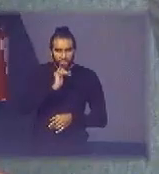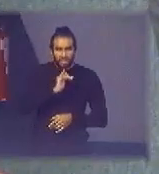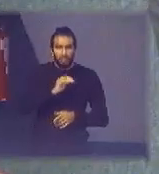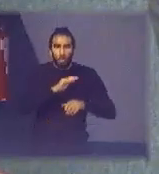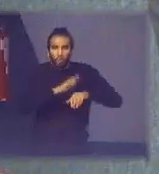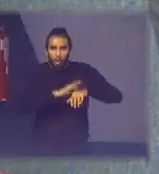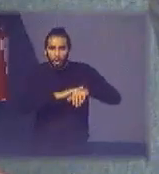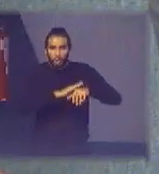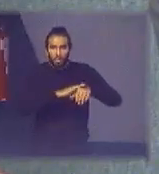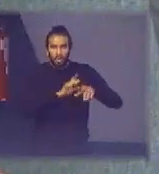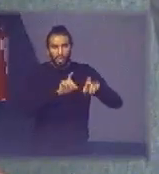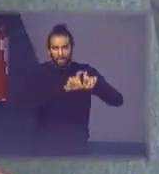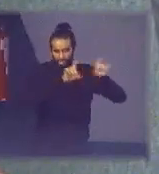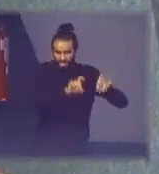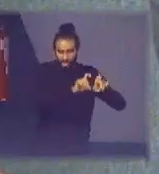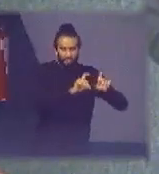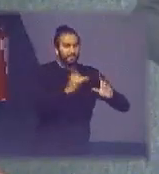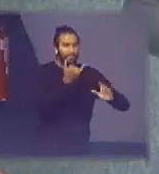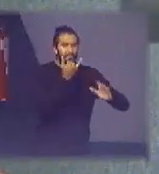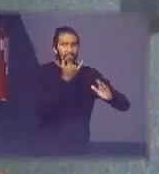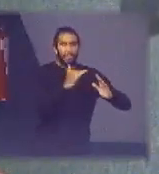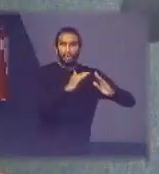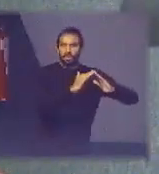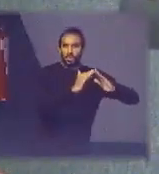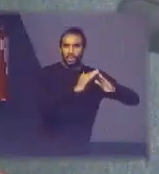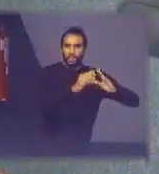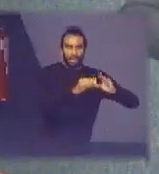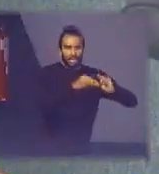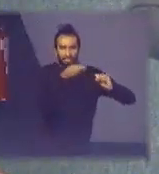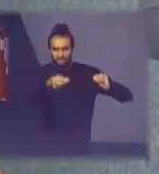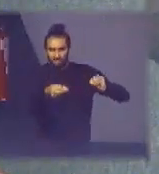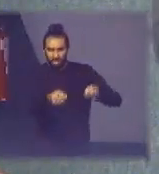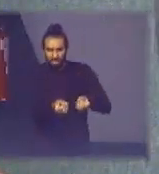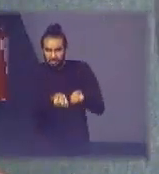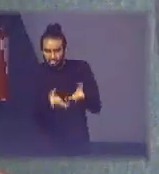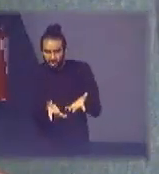o consumidor saia da casa dele com seu computador tv